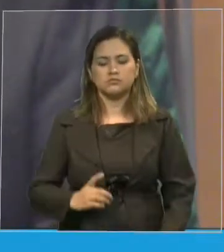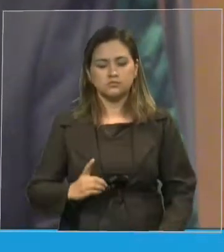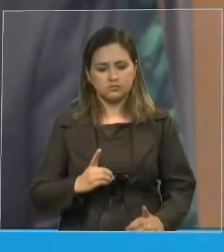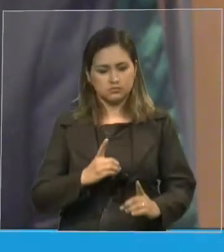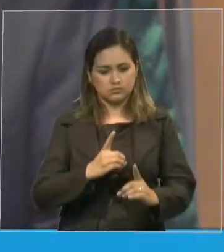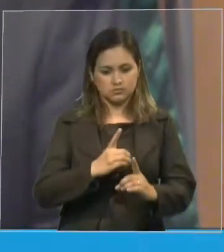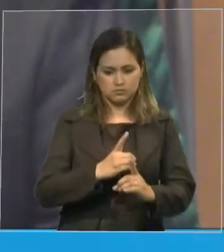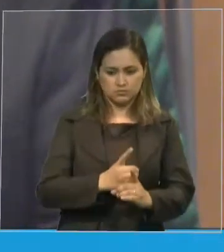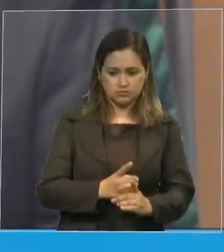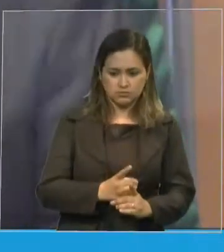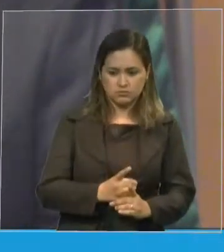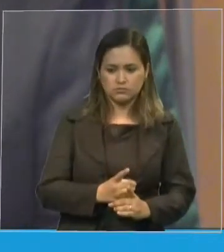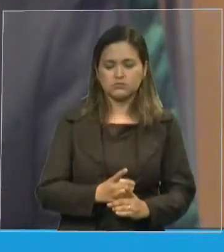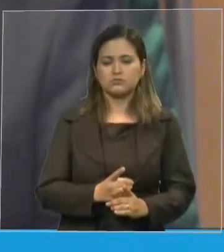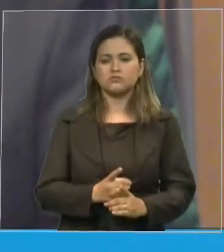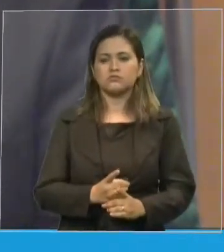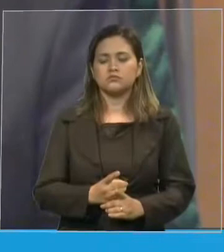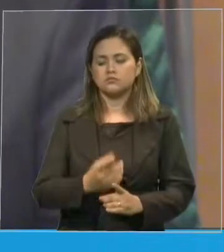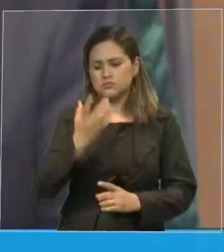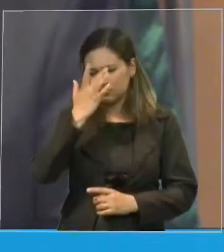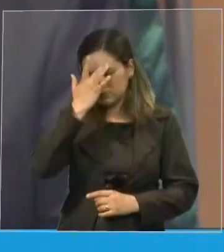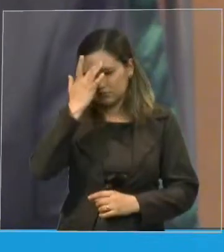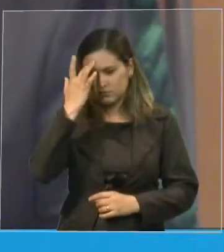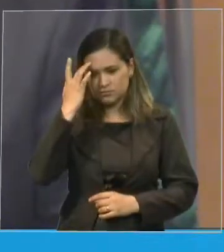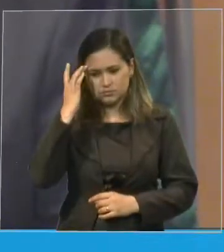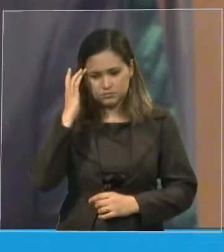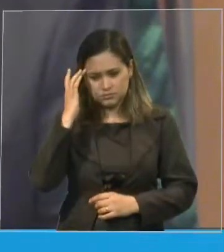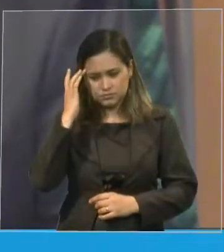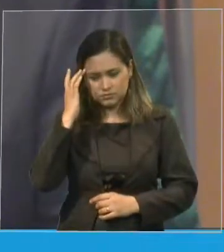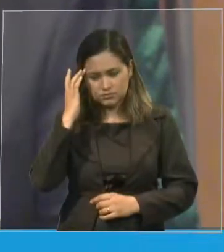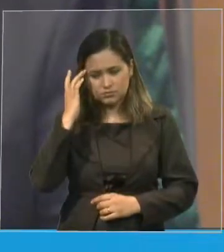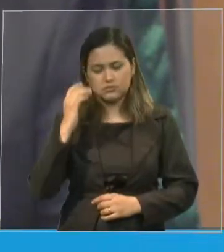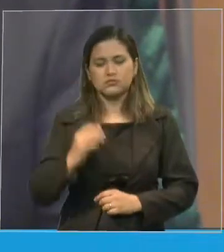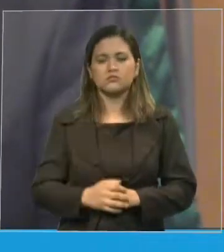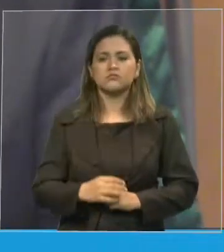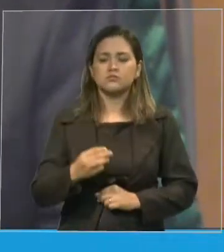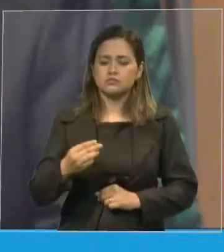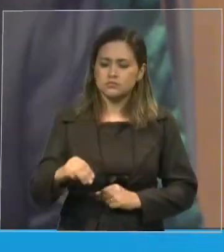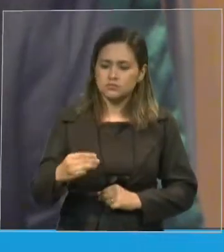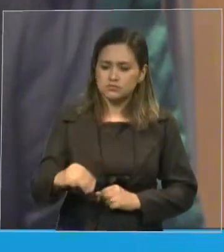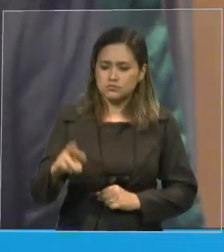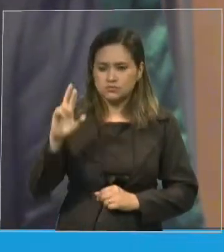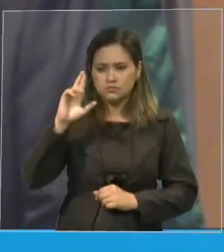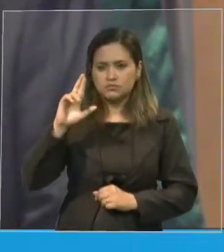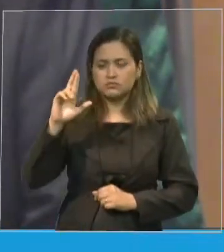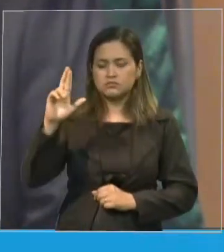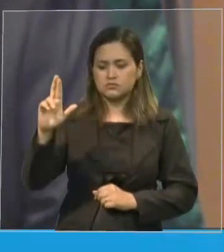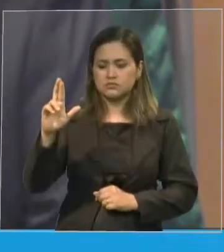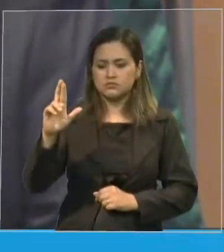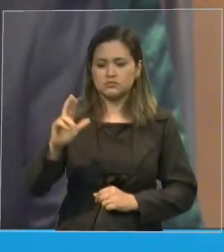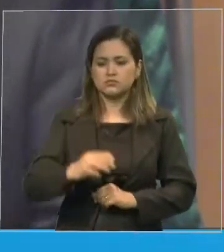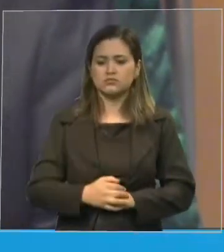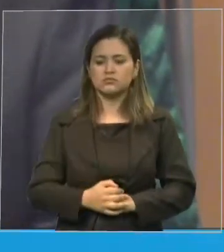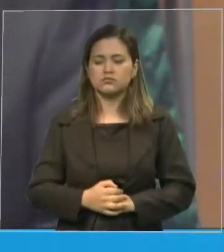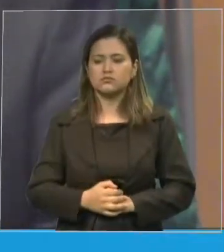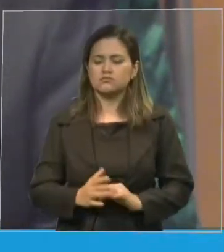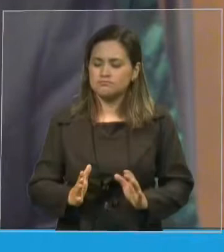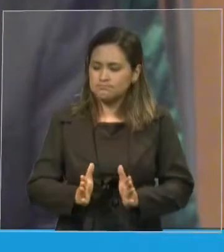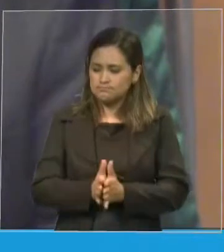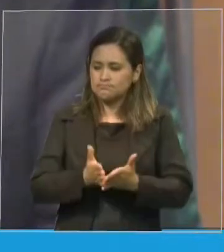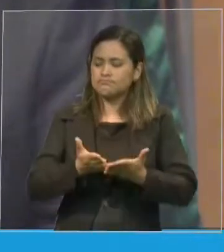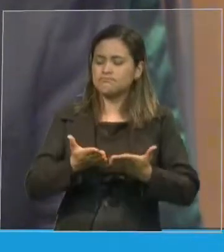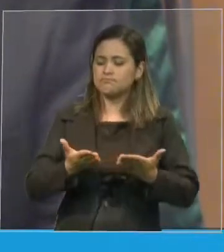esse sincero brasileiro, maranhense, líder, extraordinário,